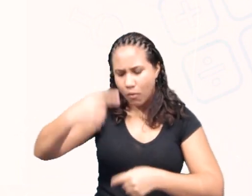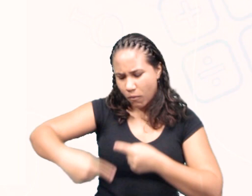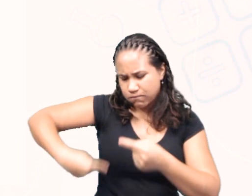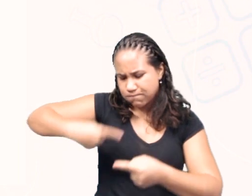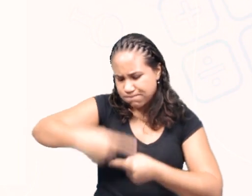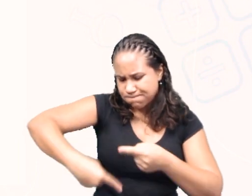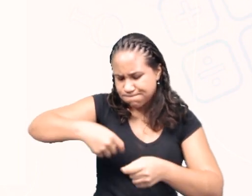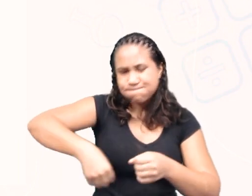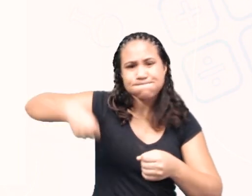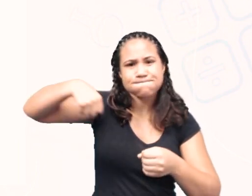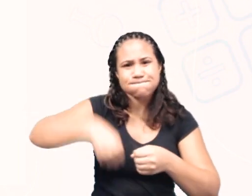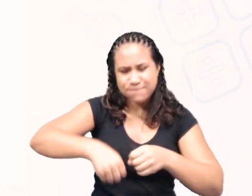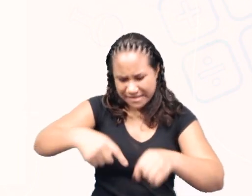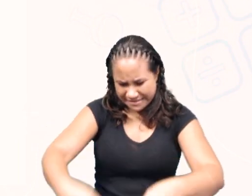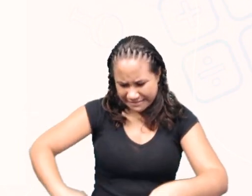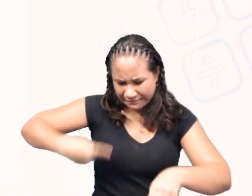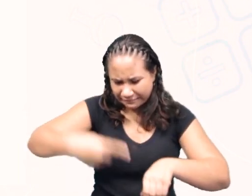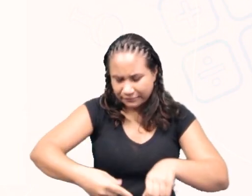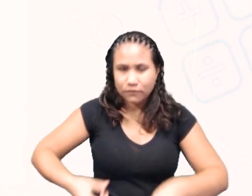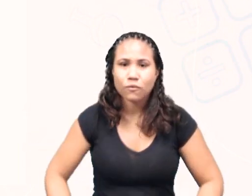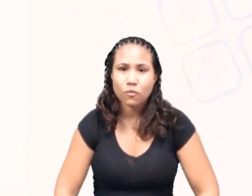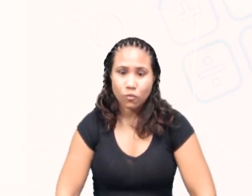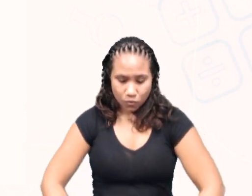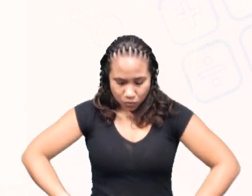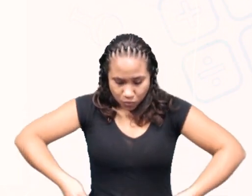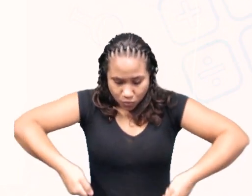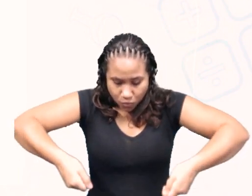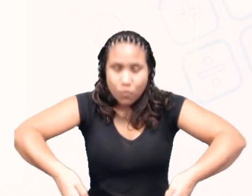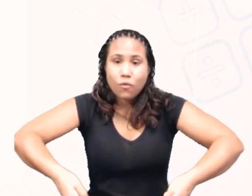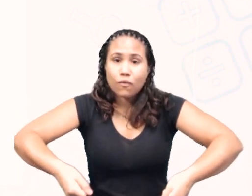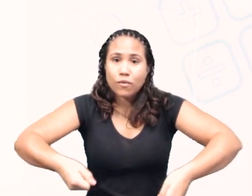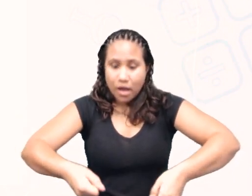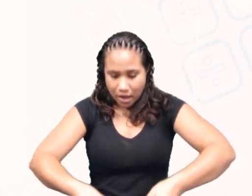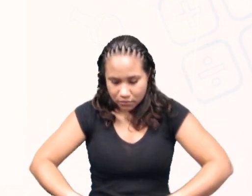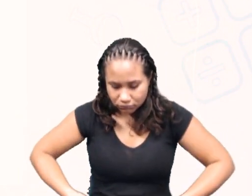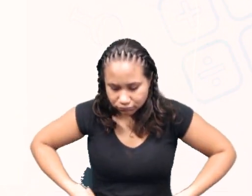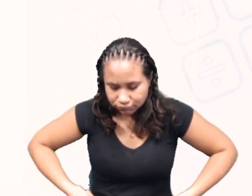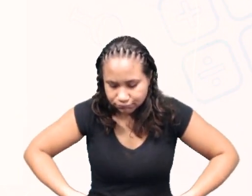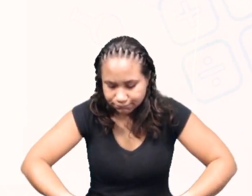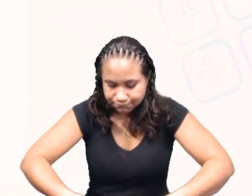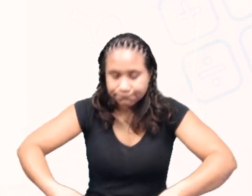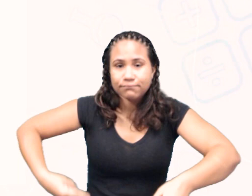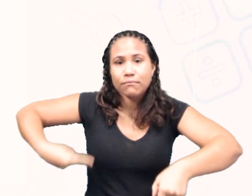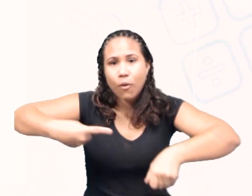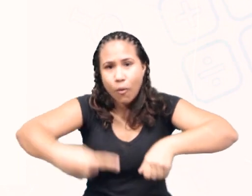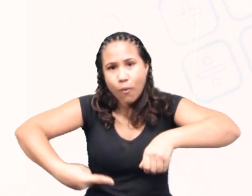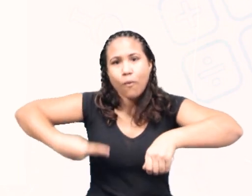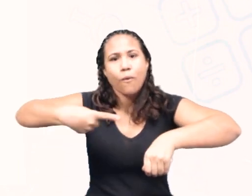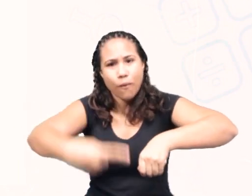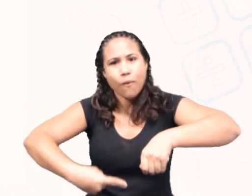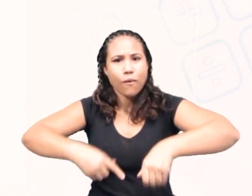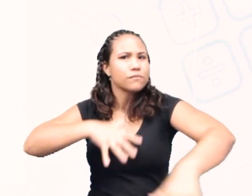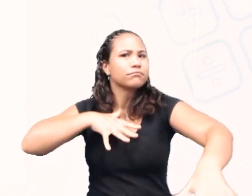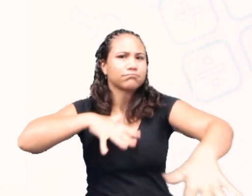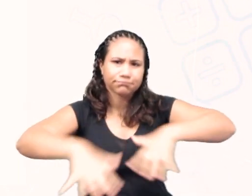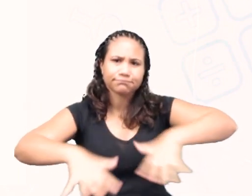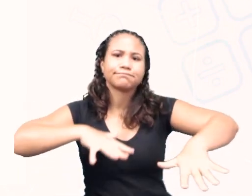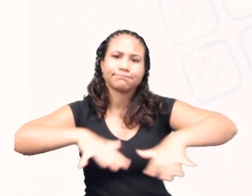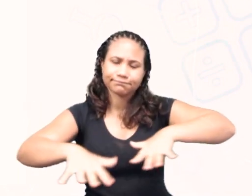do eixo causada pelo homem, faz ele girar a roda e gerar movimento.